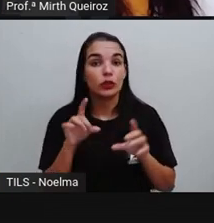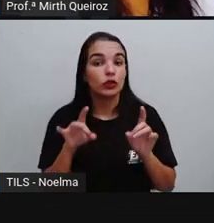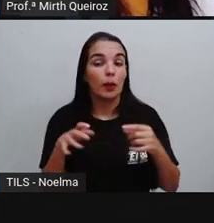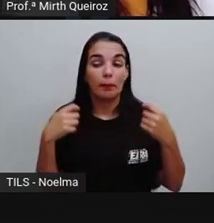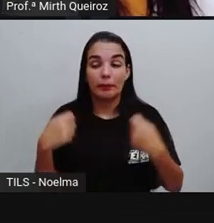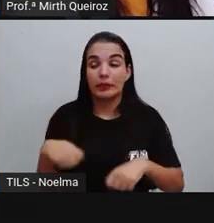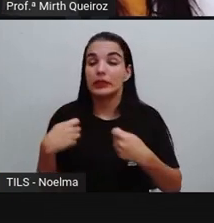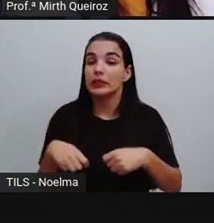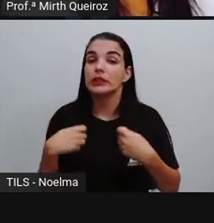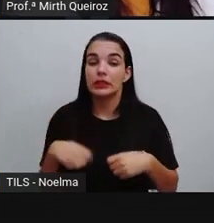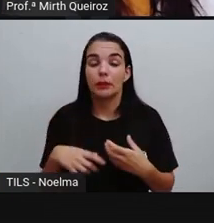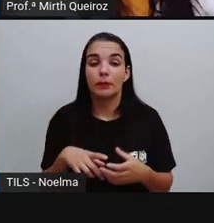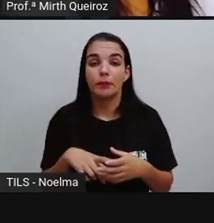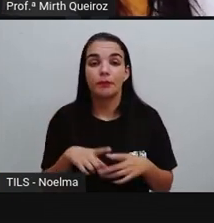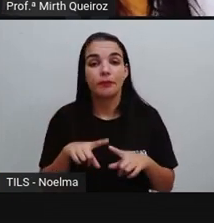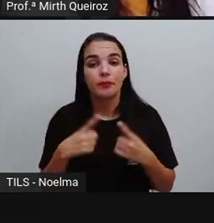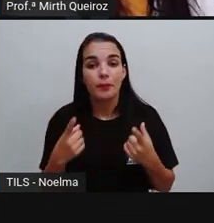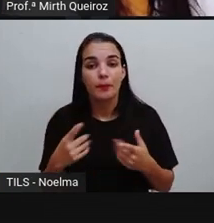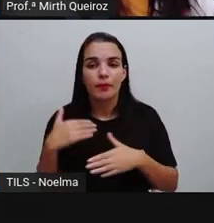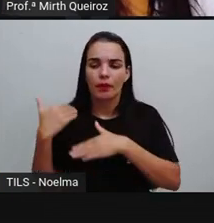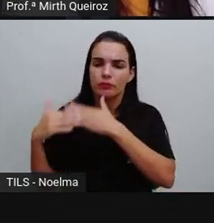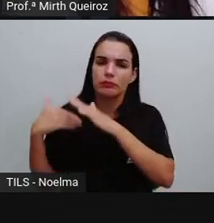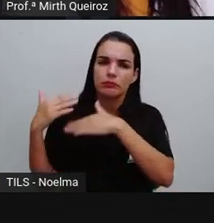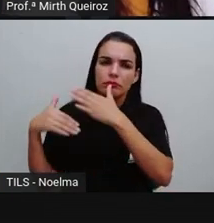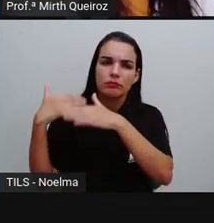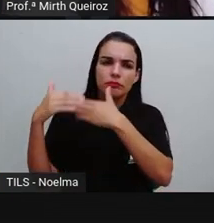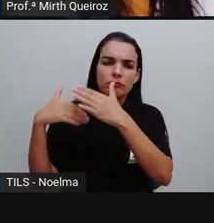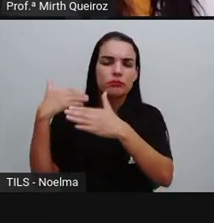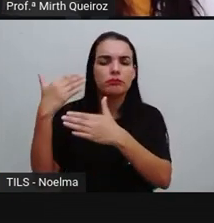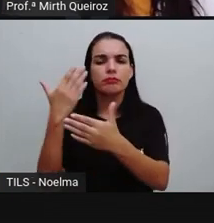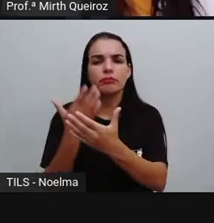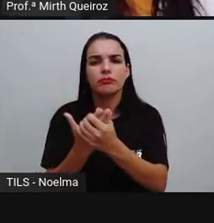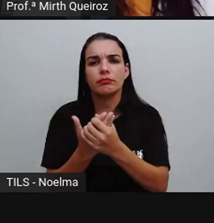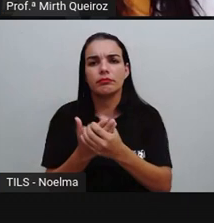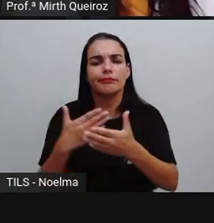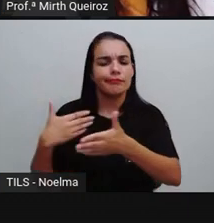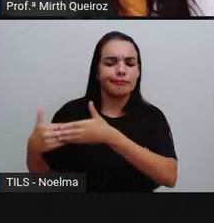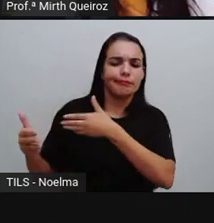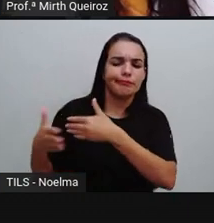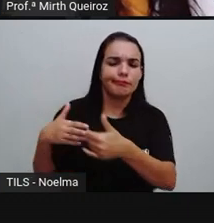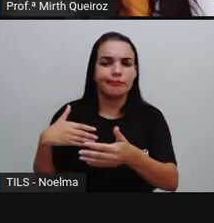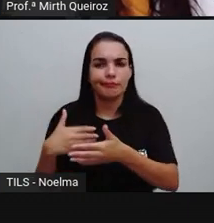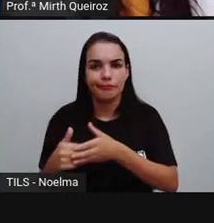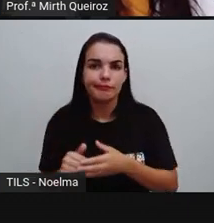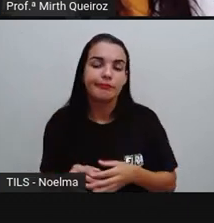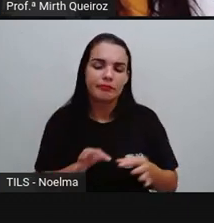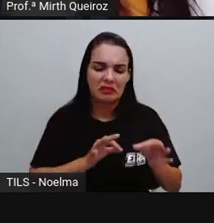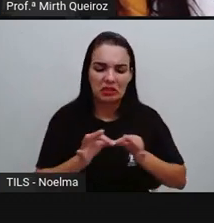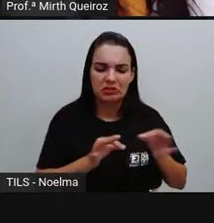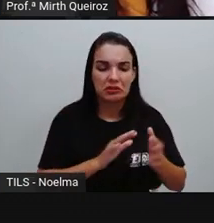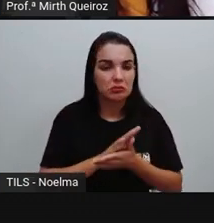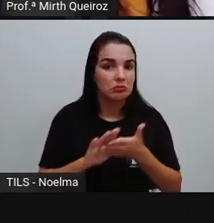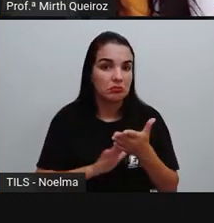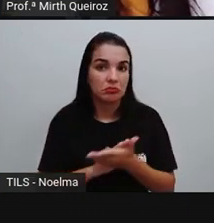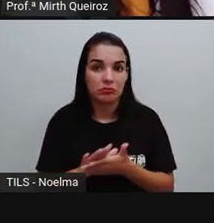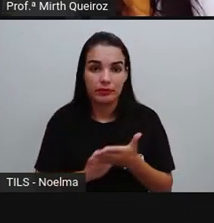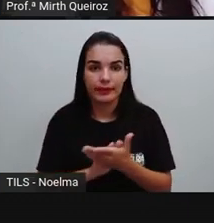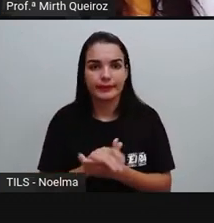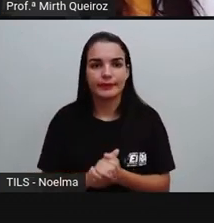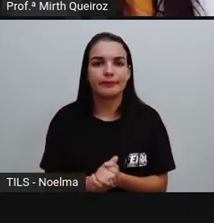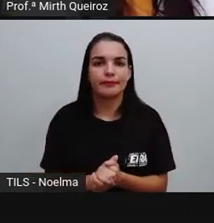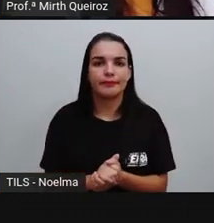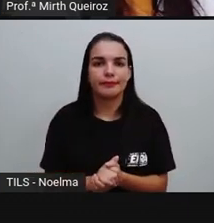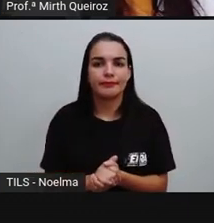necessidade, né? Que foram surgindo aí de forma aleatória, muitas vezes de forma desorganizada. A gente vê até mesmo